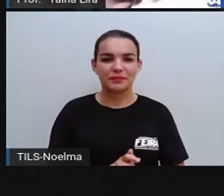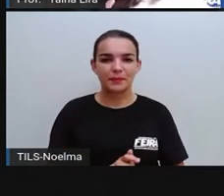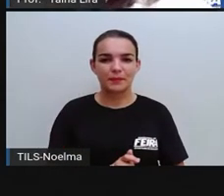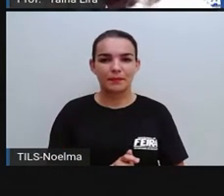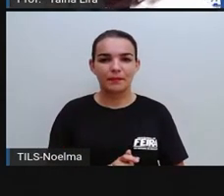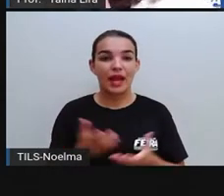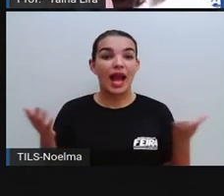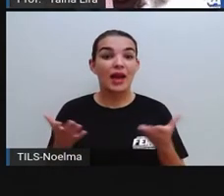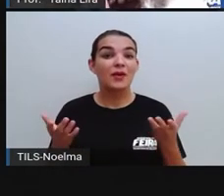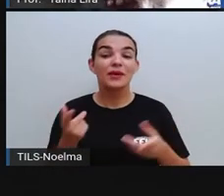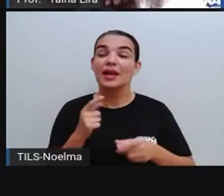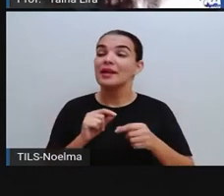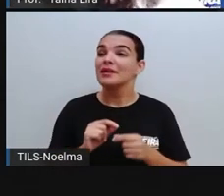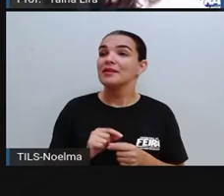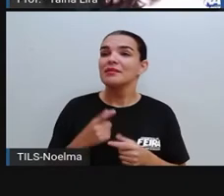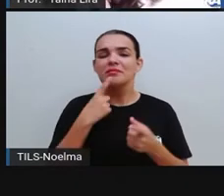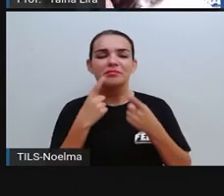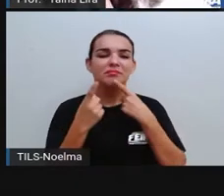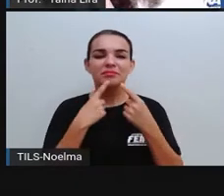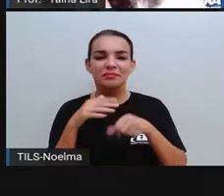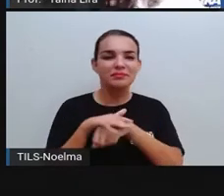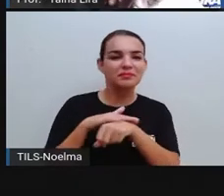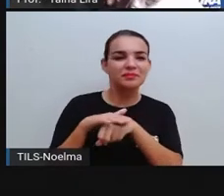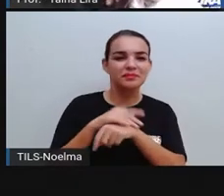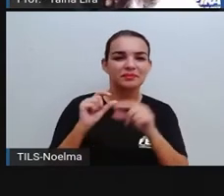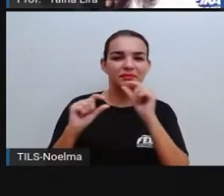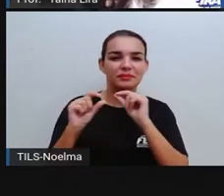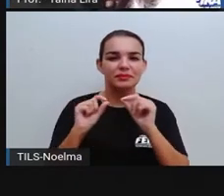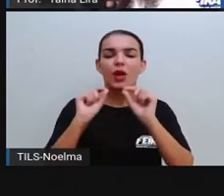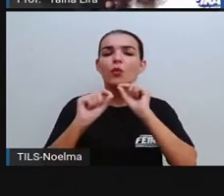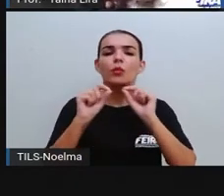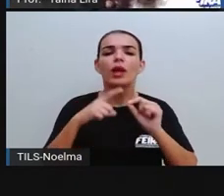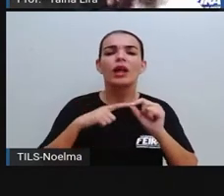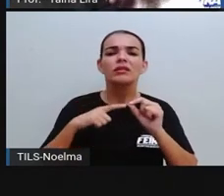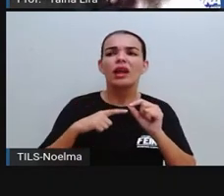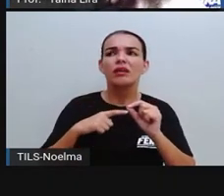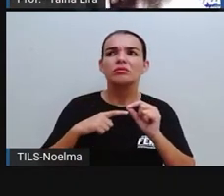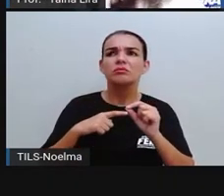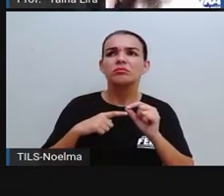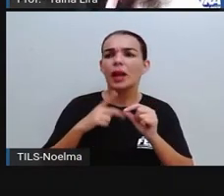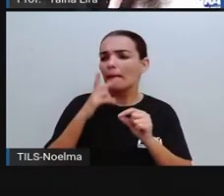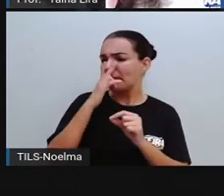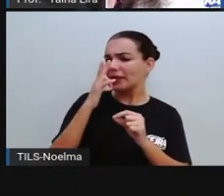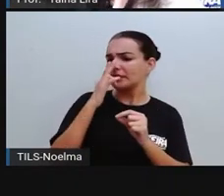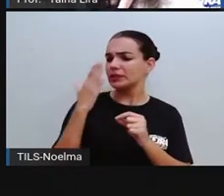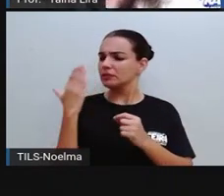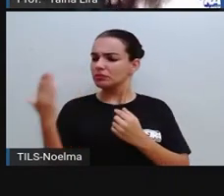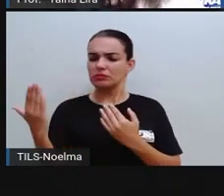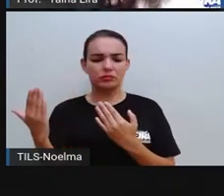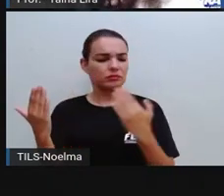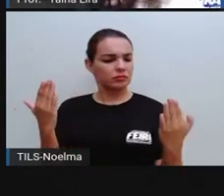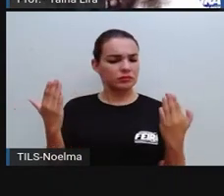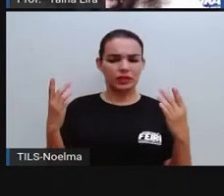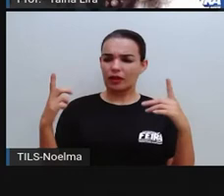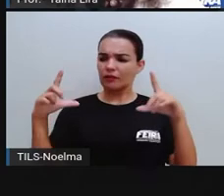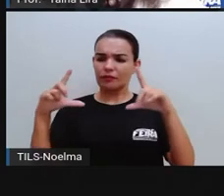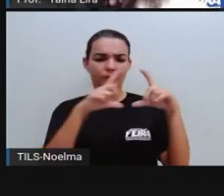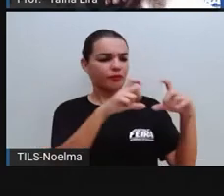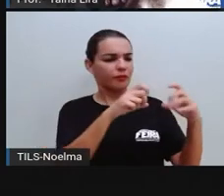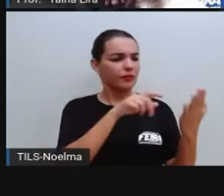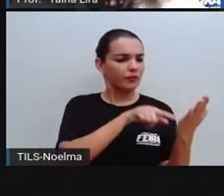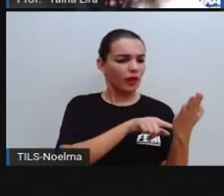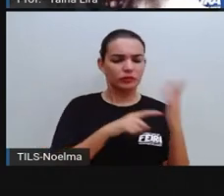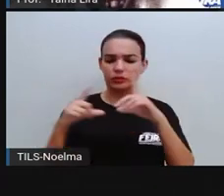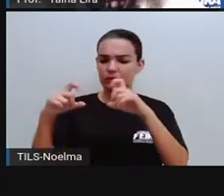Agora, vamos lá, vamos discutir um pouquinho. O que é que tem de comum aí, segundo ano, entre essas fotografias? O é que vocês viram de